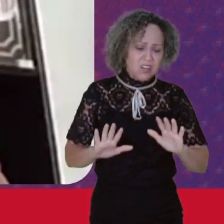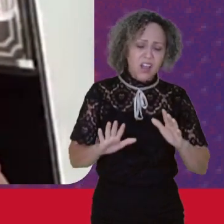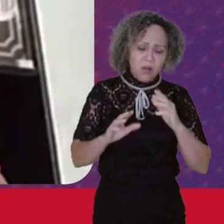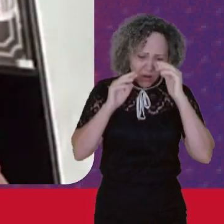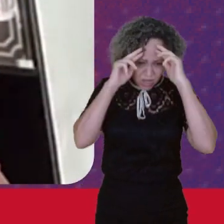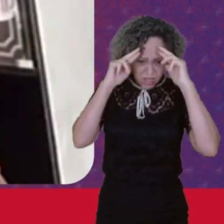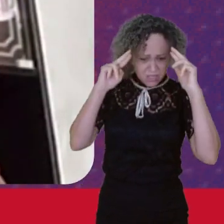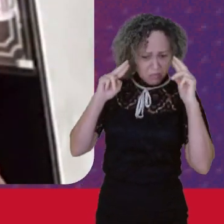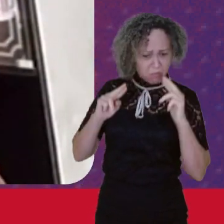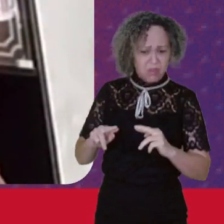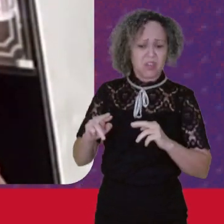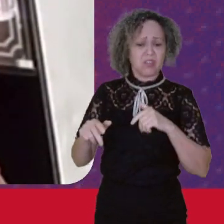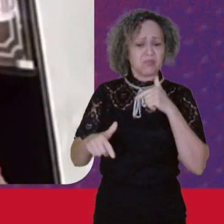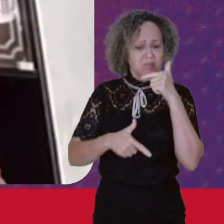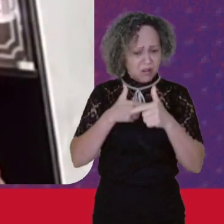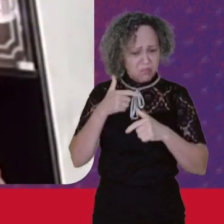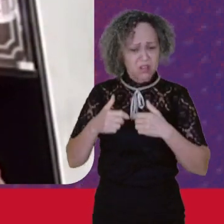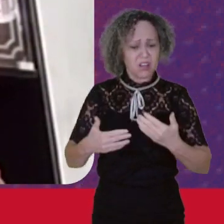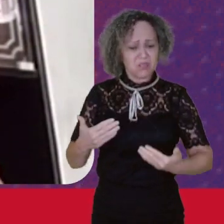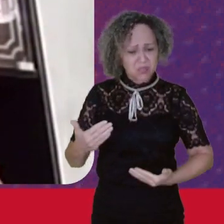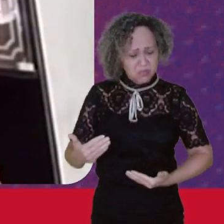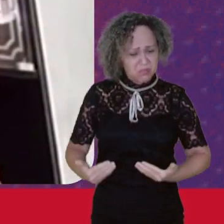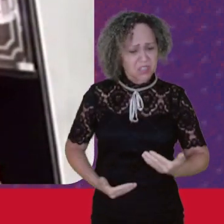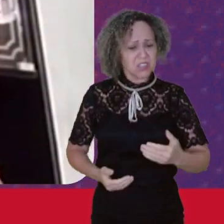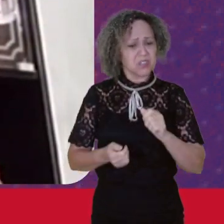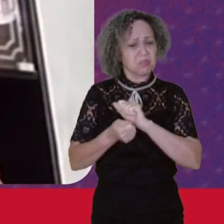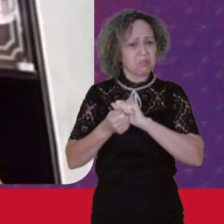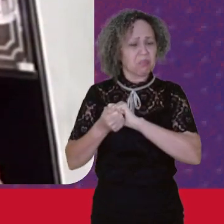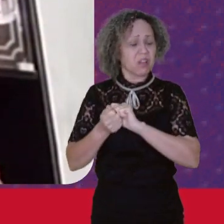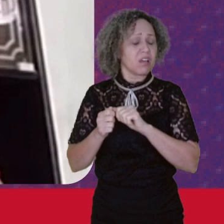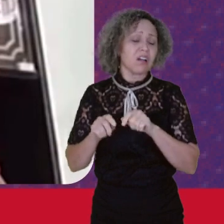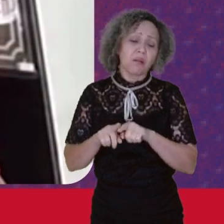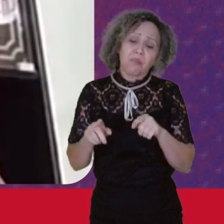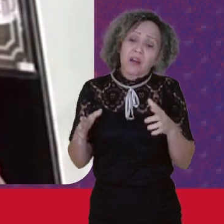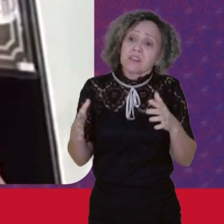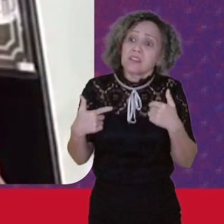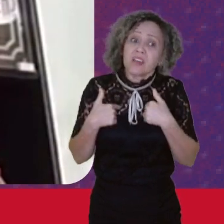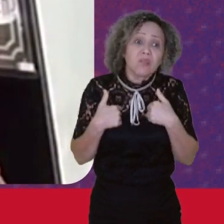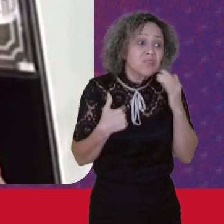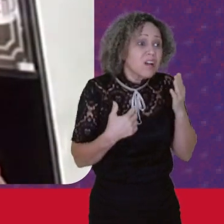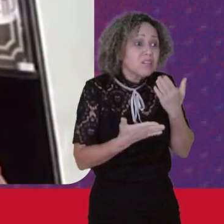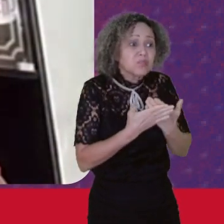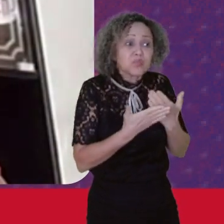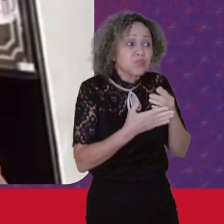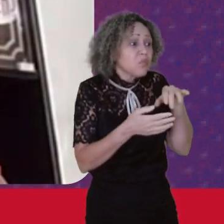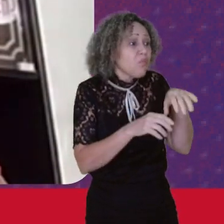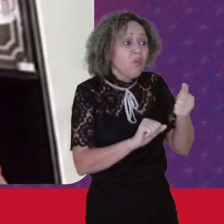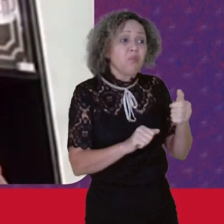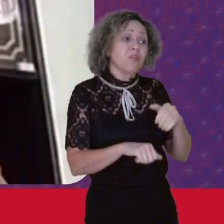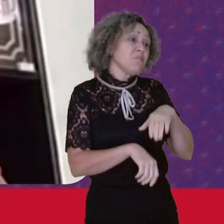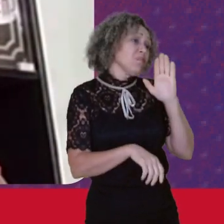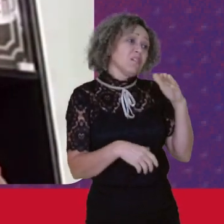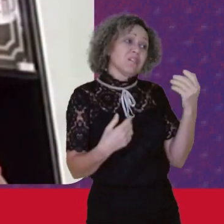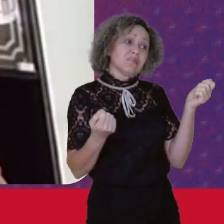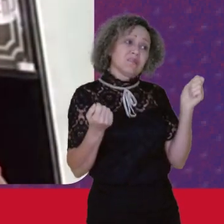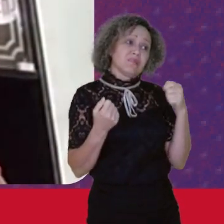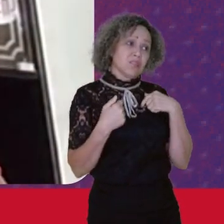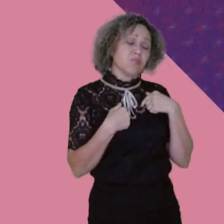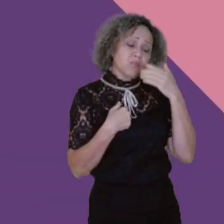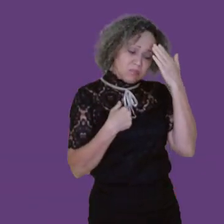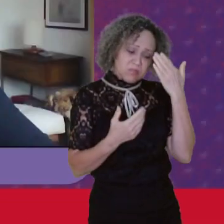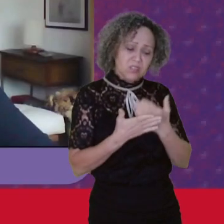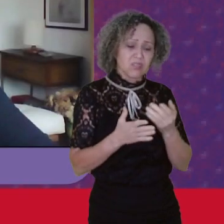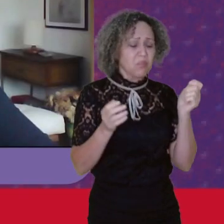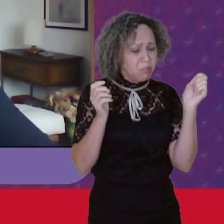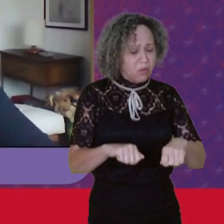A profissão Mas só que Se eu Estudei para mais Eu quero ir Além Que eu acredito Que tenho capacidade Para isso